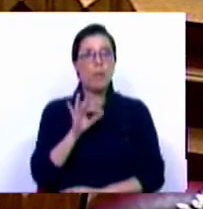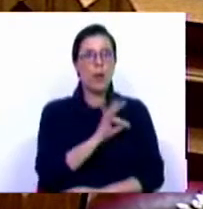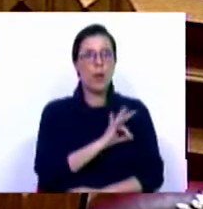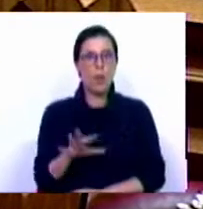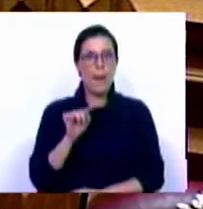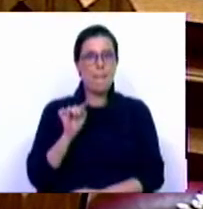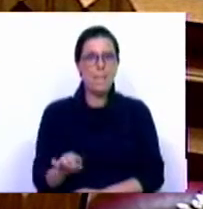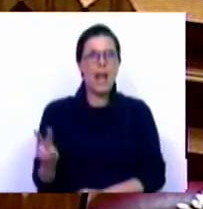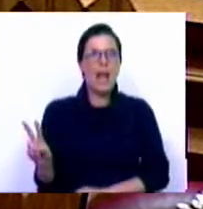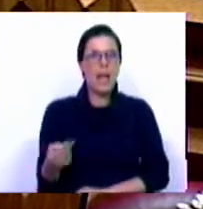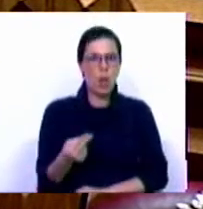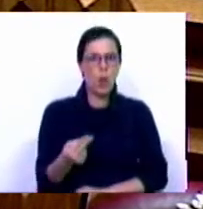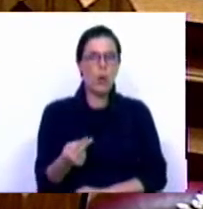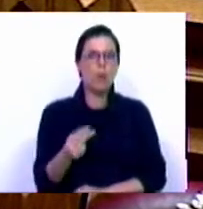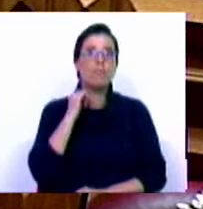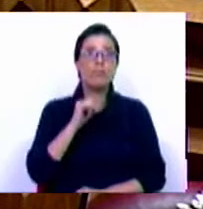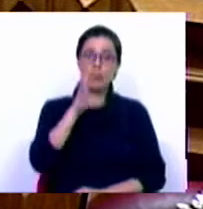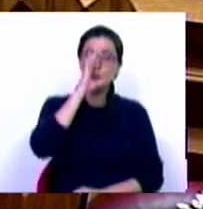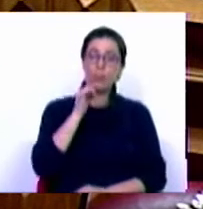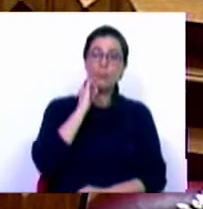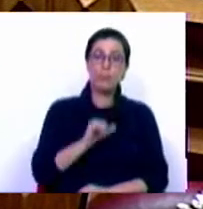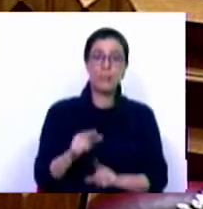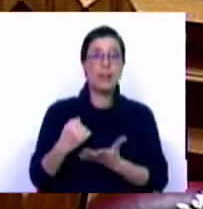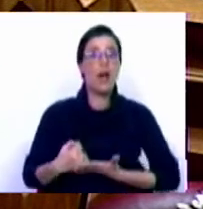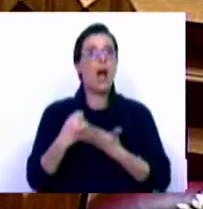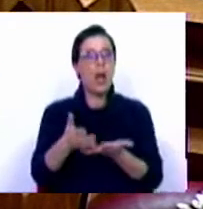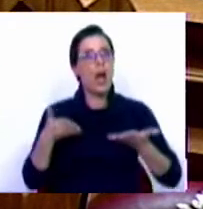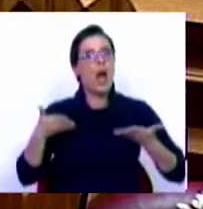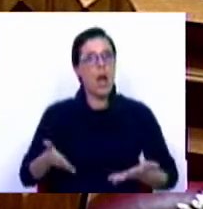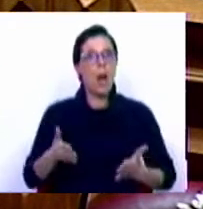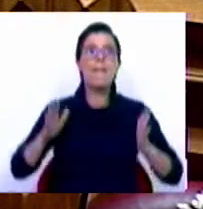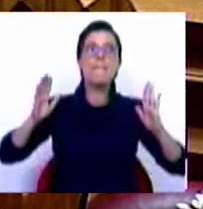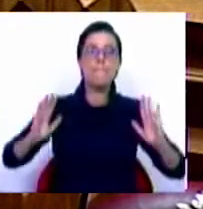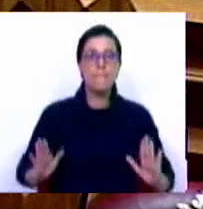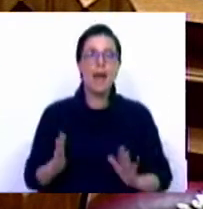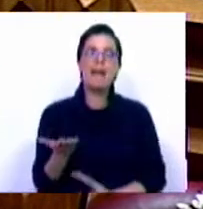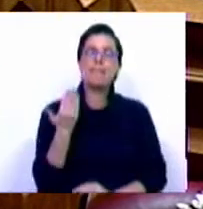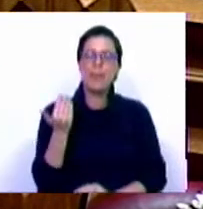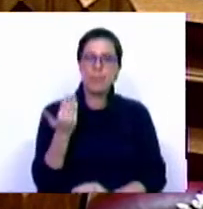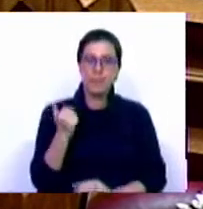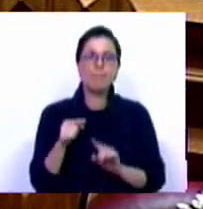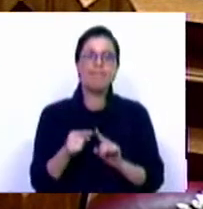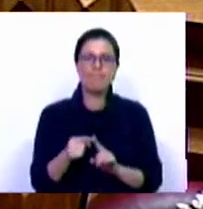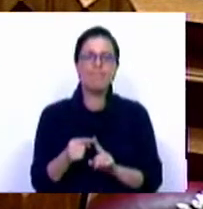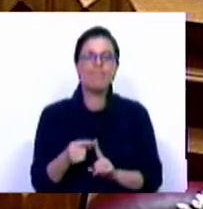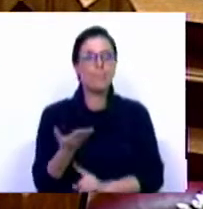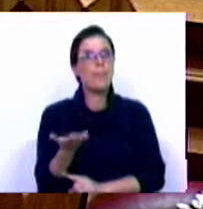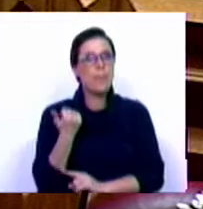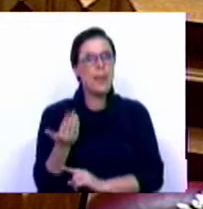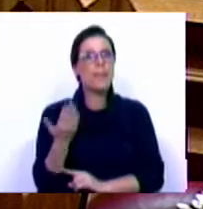400 mil euros com aval do Estado, esses apoios ajudaram, mas têm-se mostrado